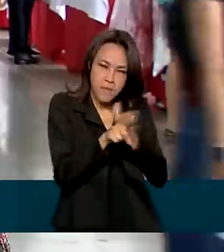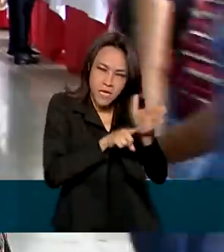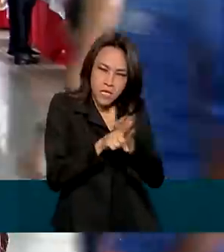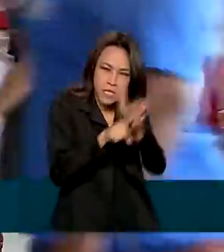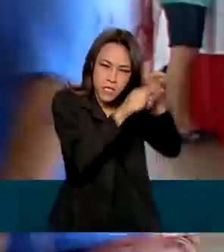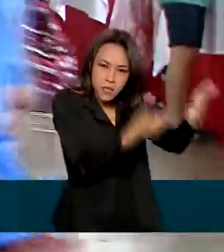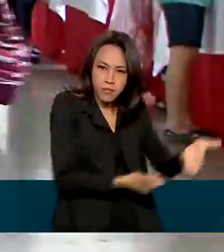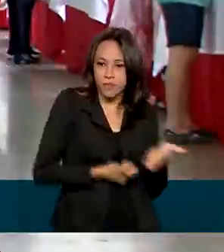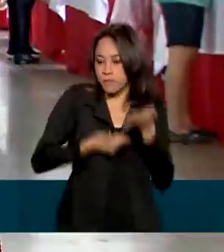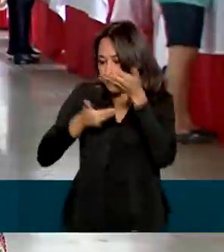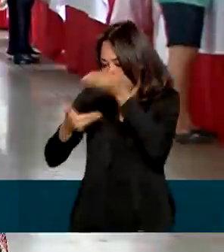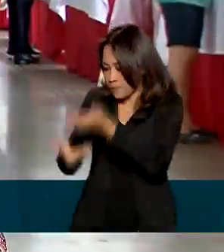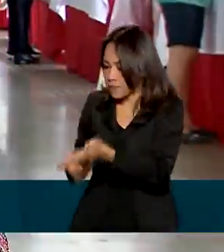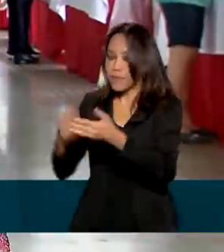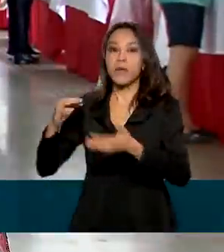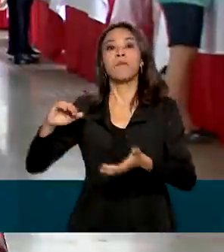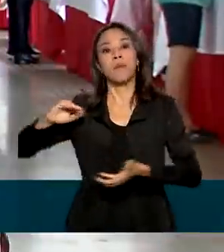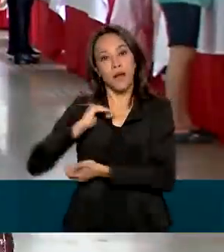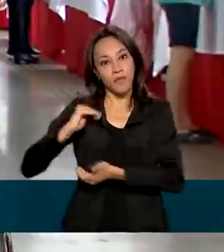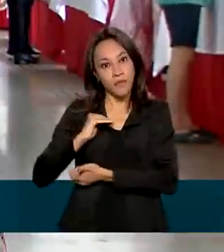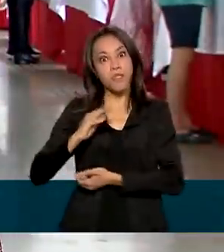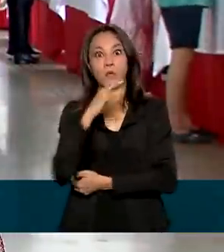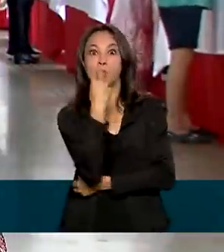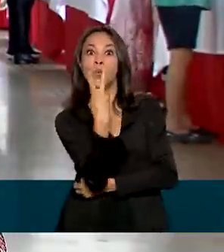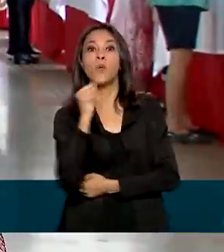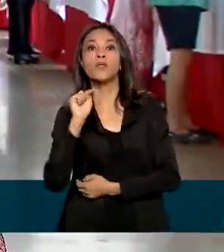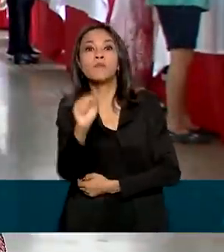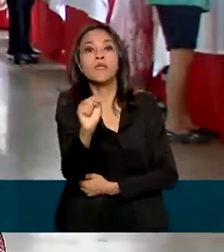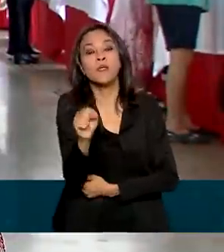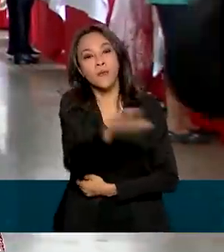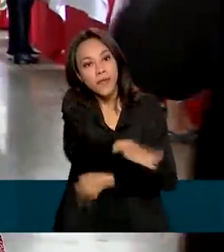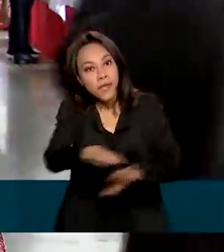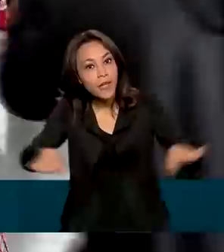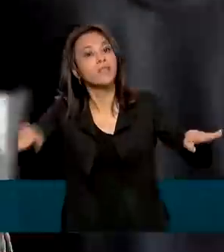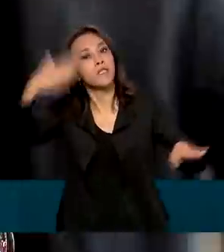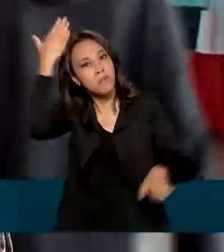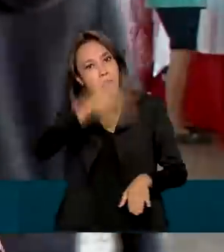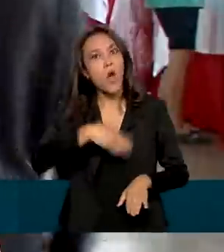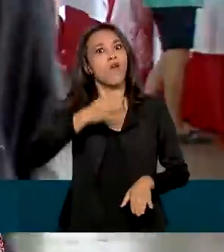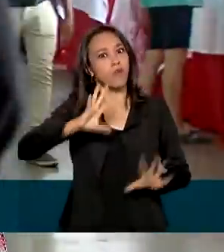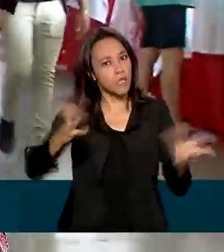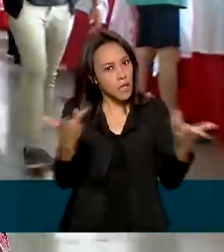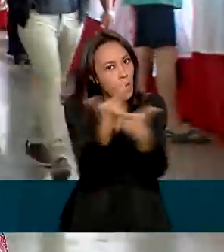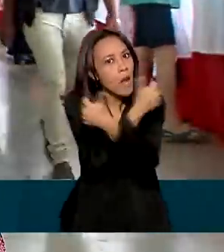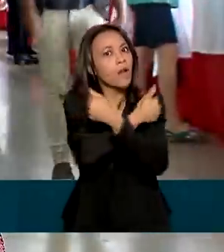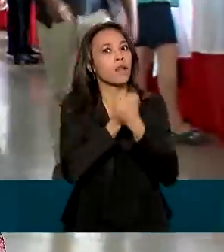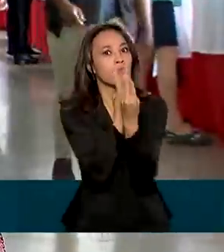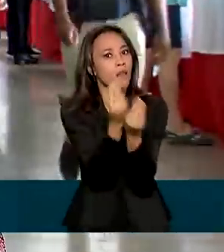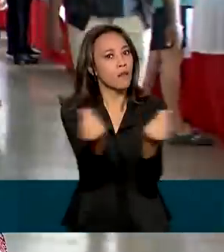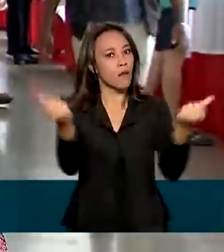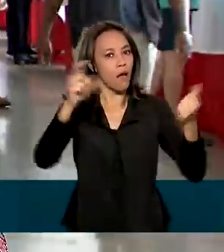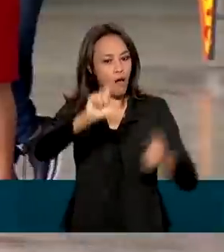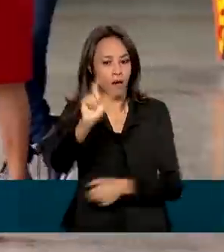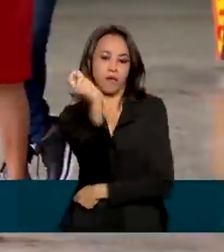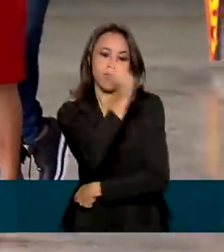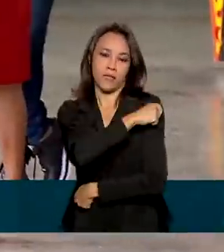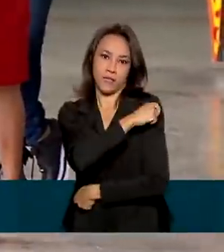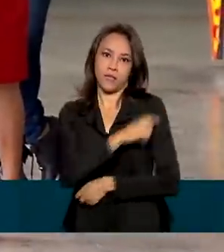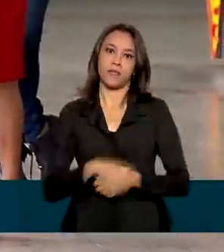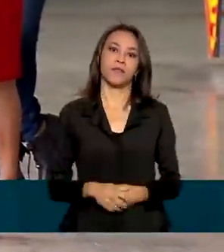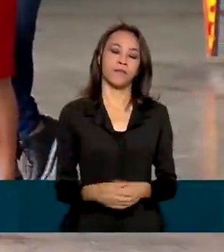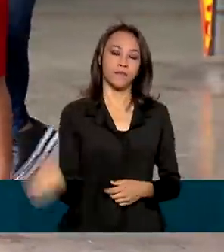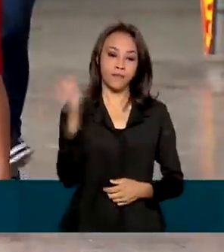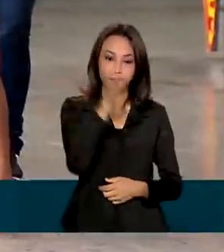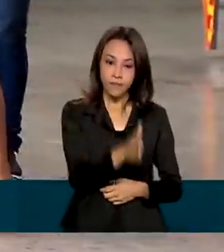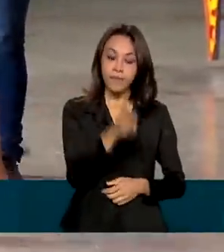com quase 2 mil crianças, que comprova a eficácia das doses em 90,7%. Após